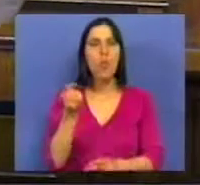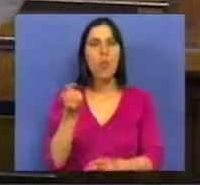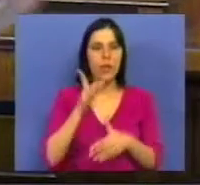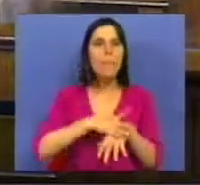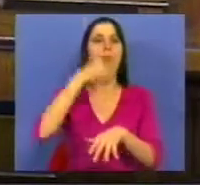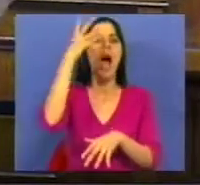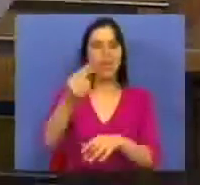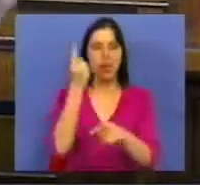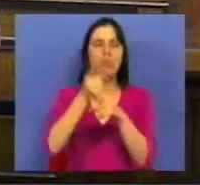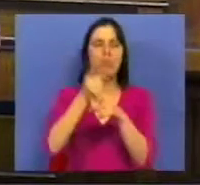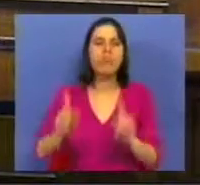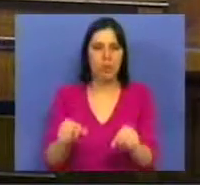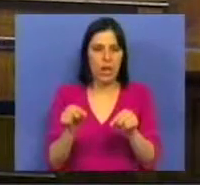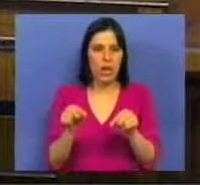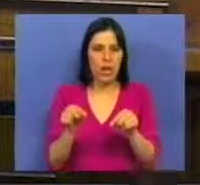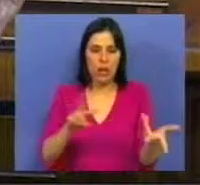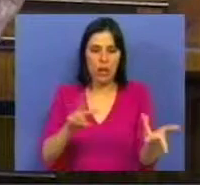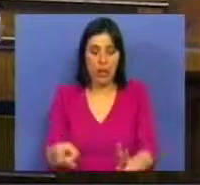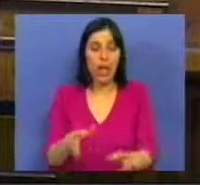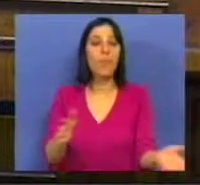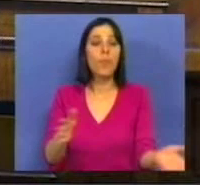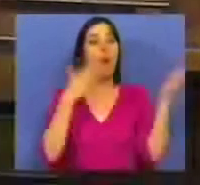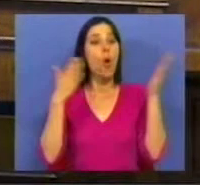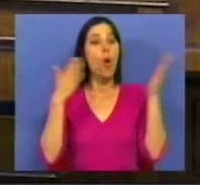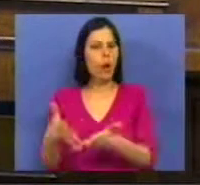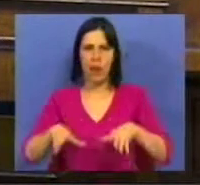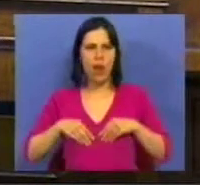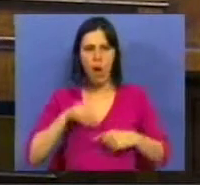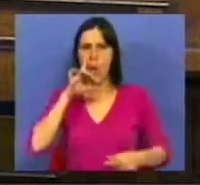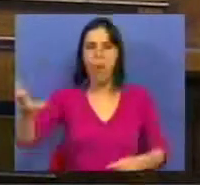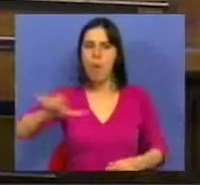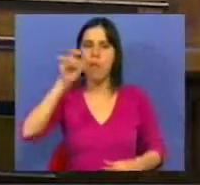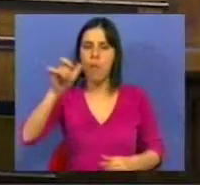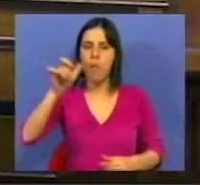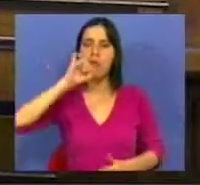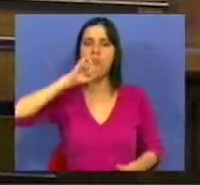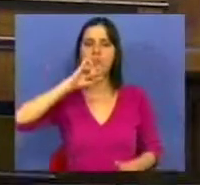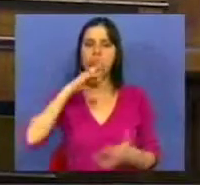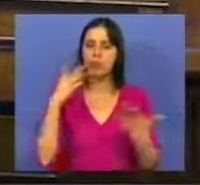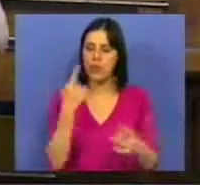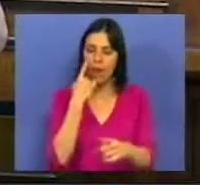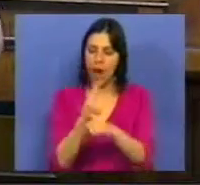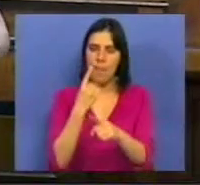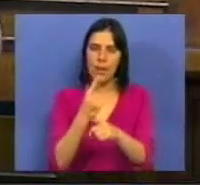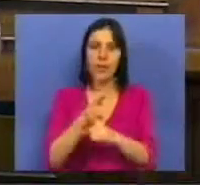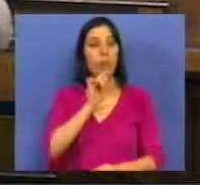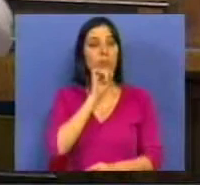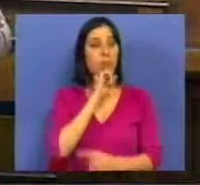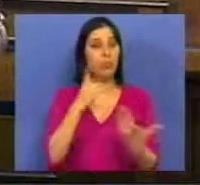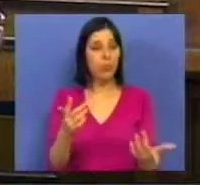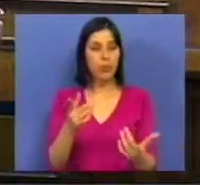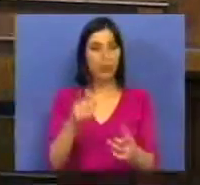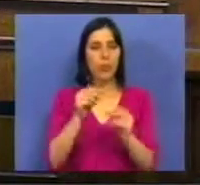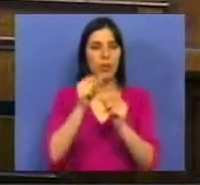dia mais tarde porquê que fez isto. Por outro lado, não se admite que sejam possíveis manter-se a possibilidade dos